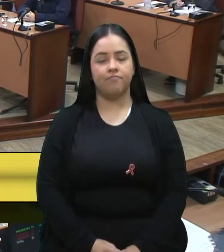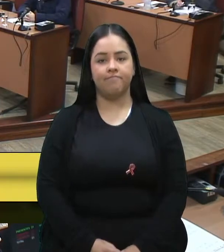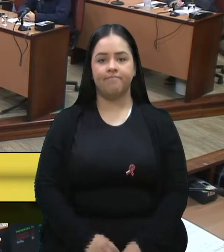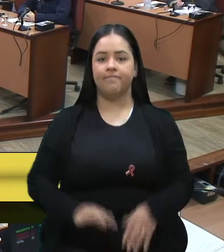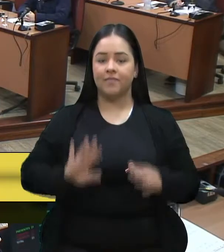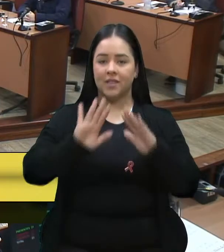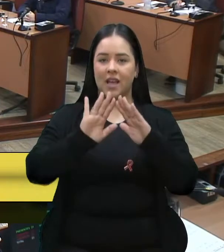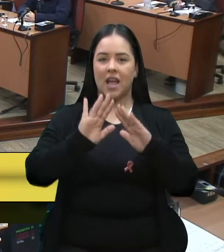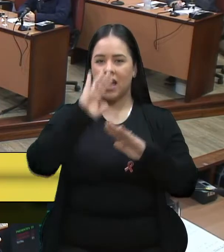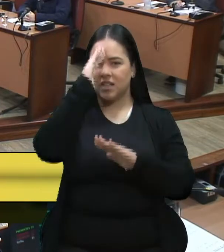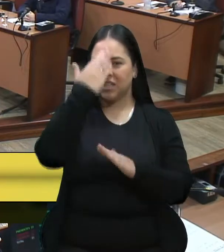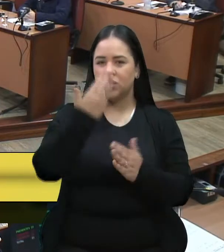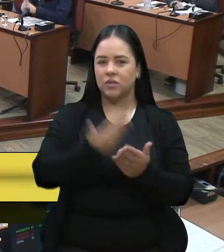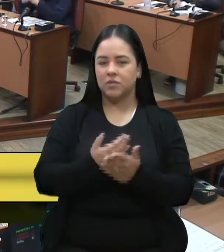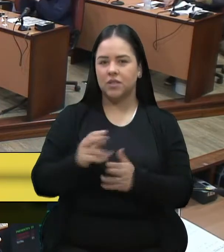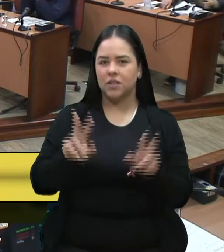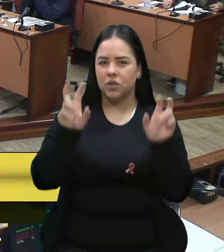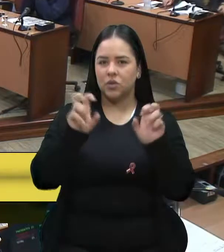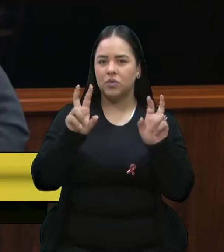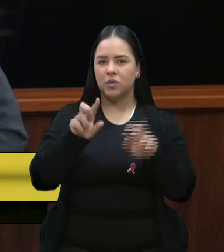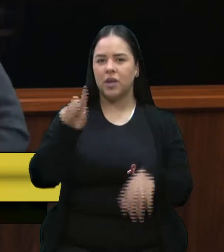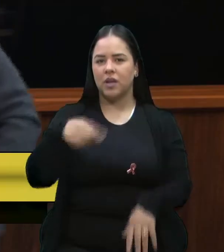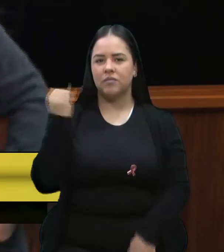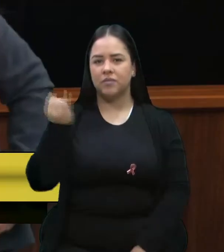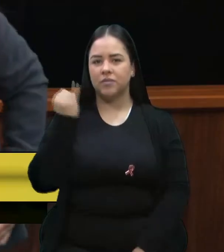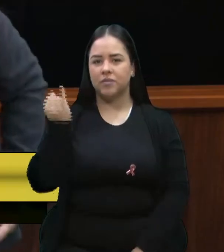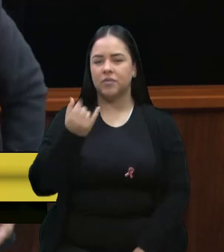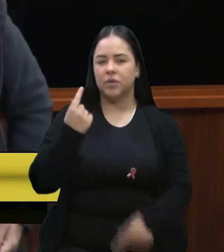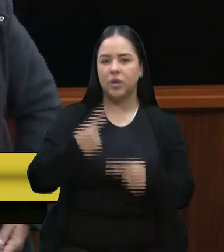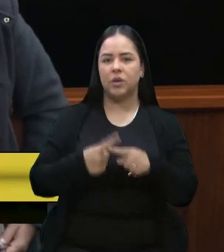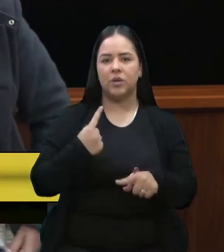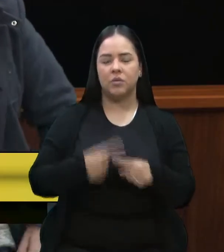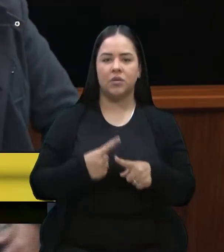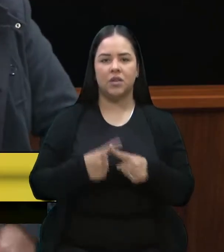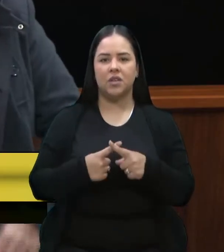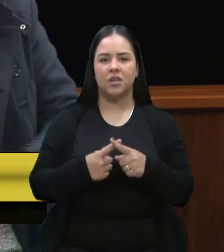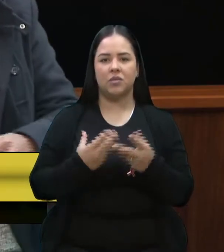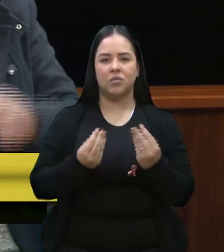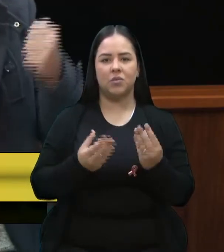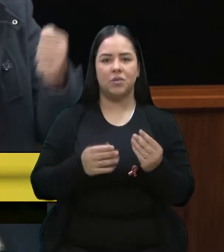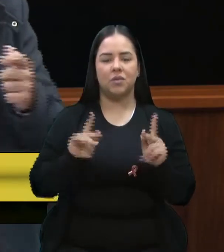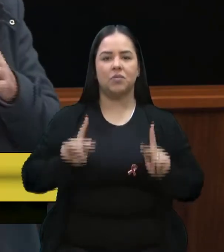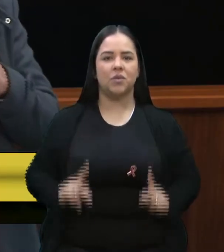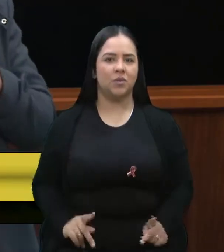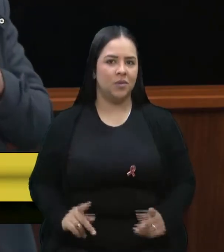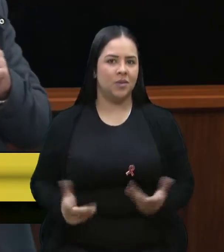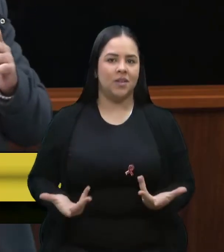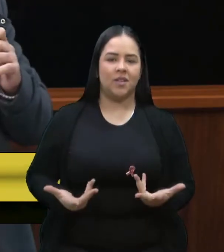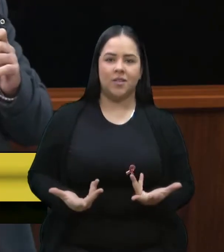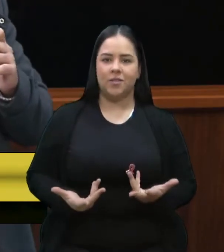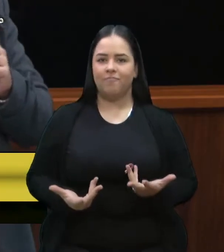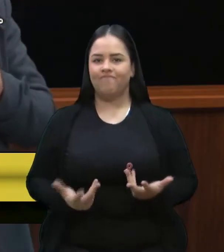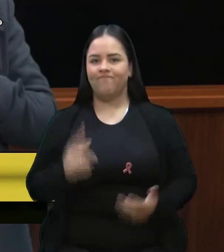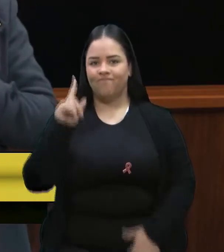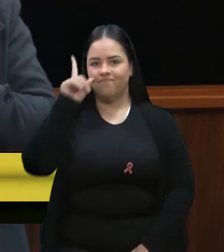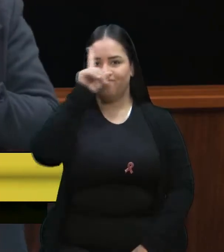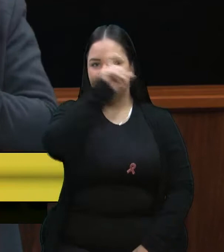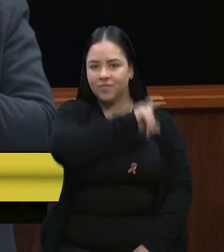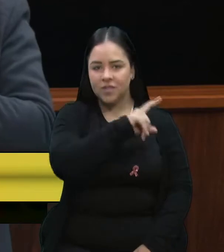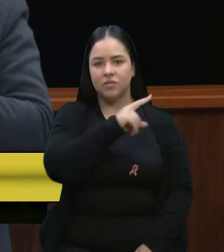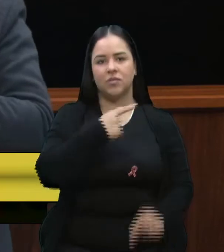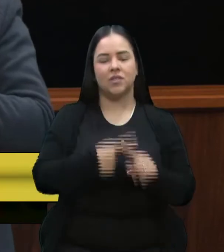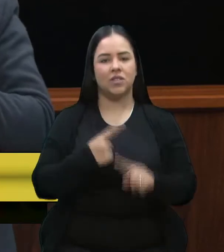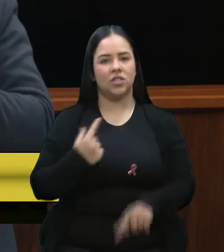muito oportuno, porque ele tem tirado o sono e o dinheiro no